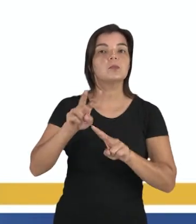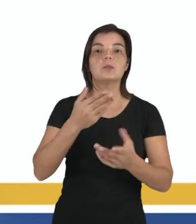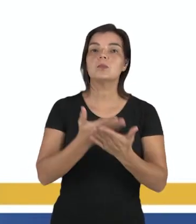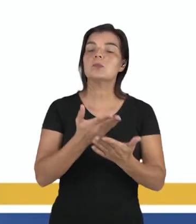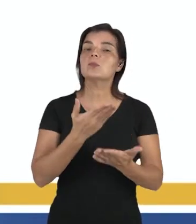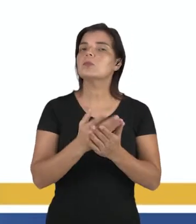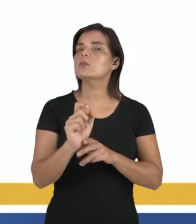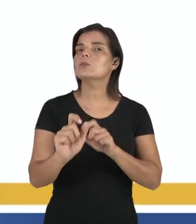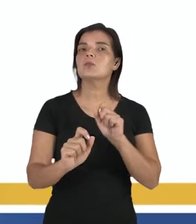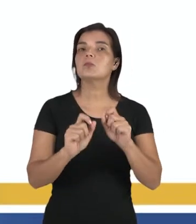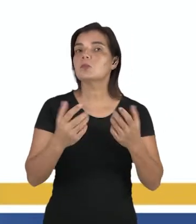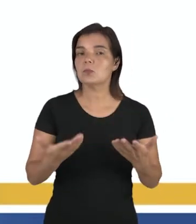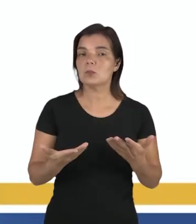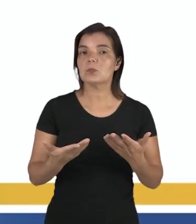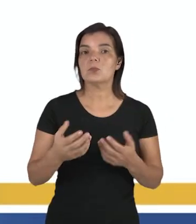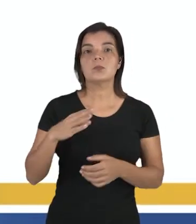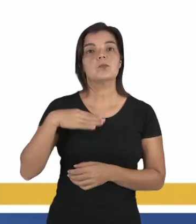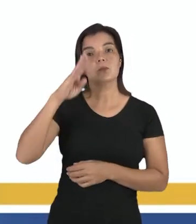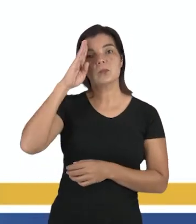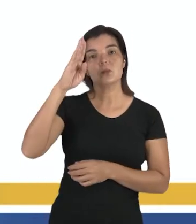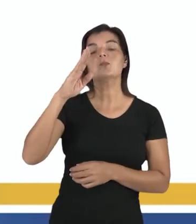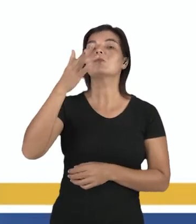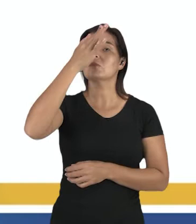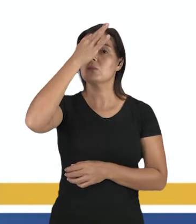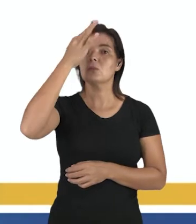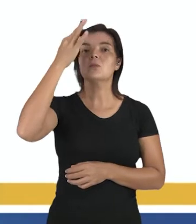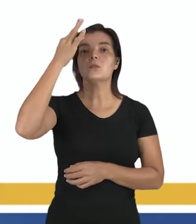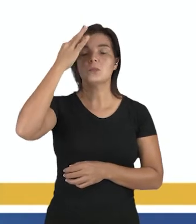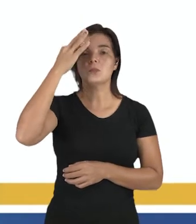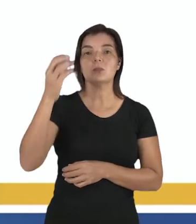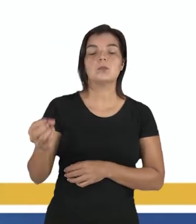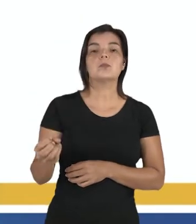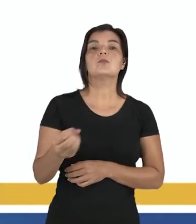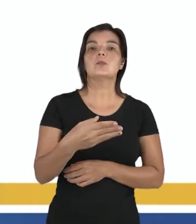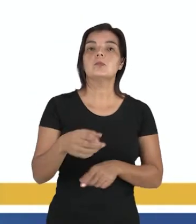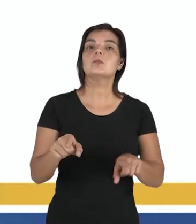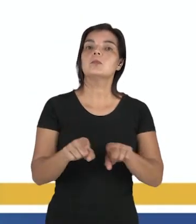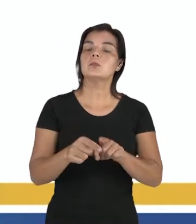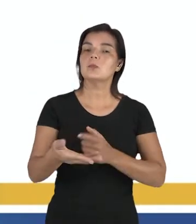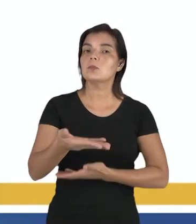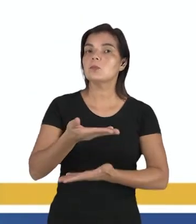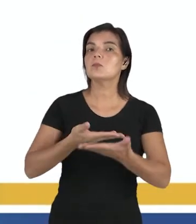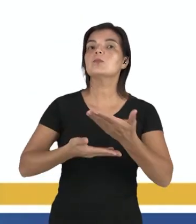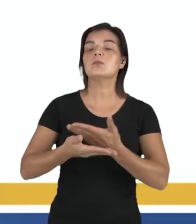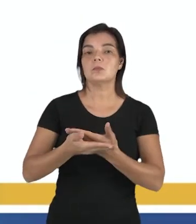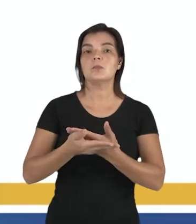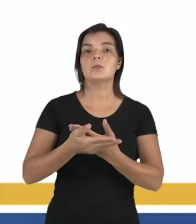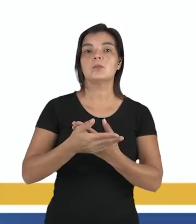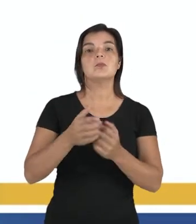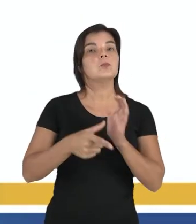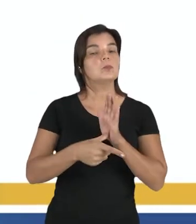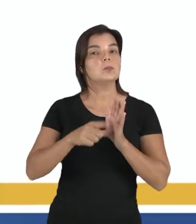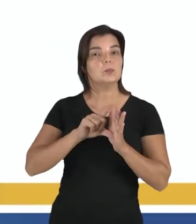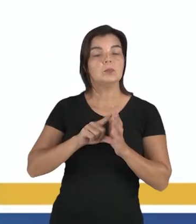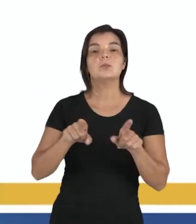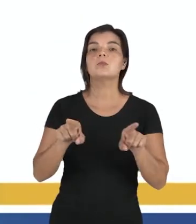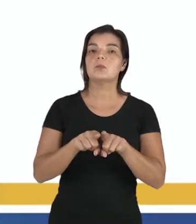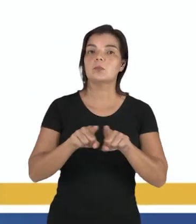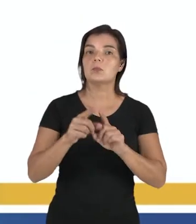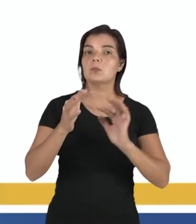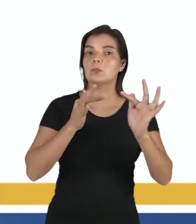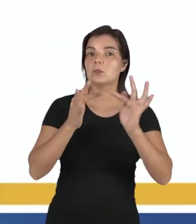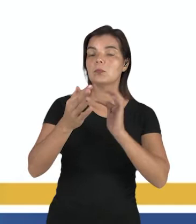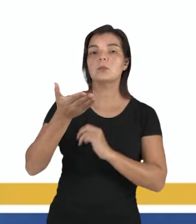nessa aula os princípios filosóficos dessa modernidade em relação aos princípios anteriores, que eram a